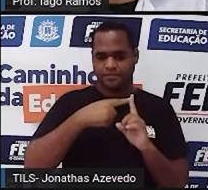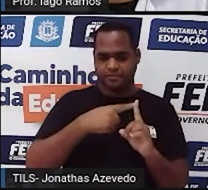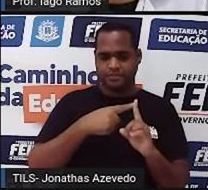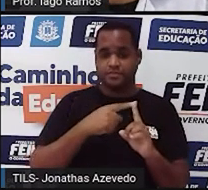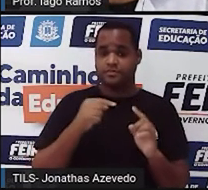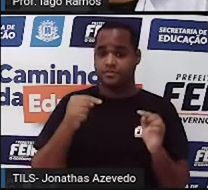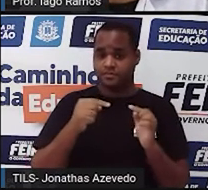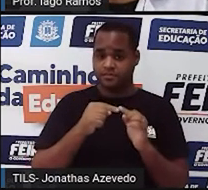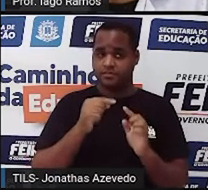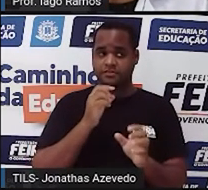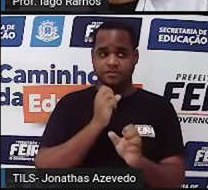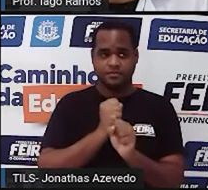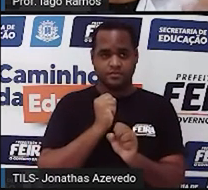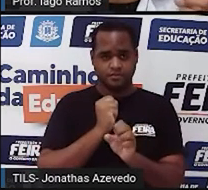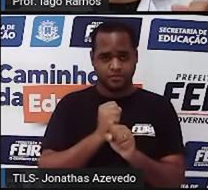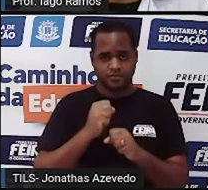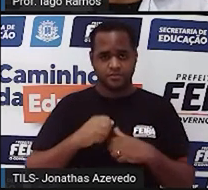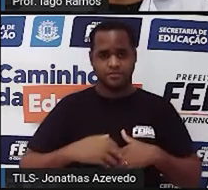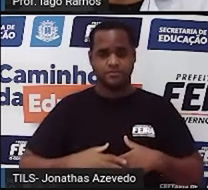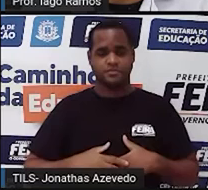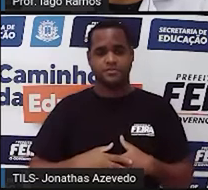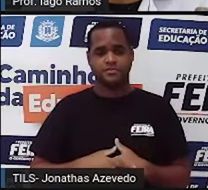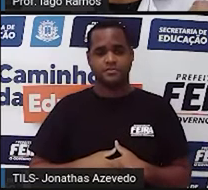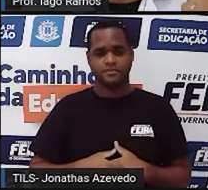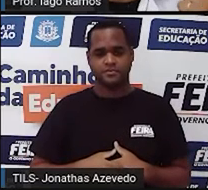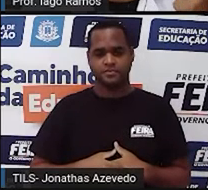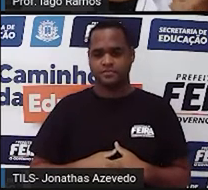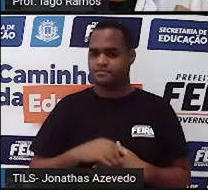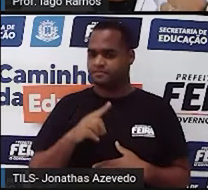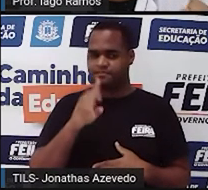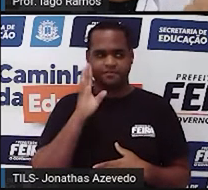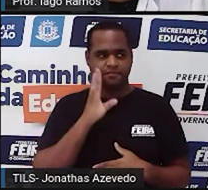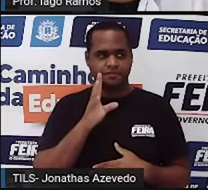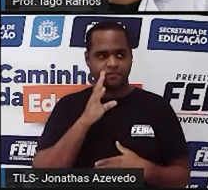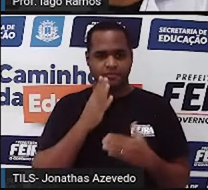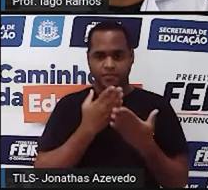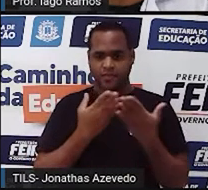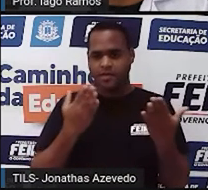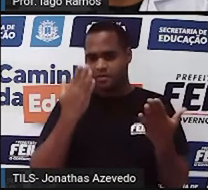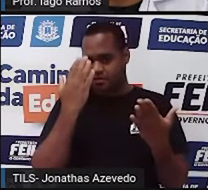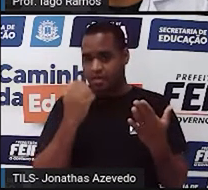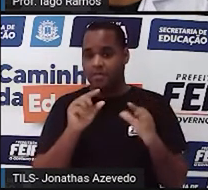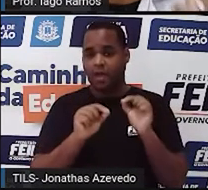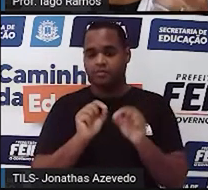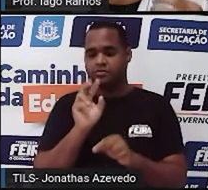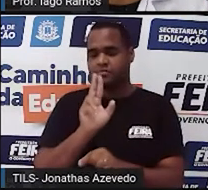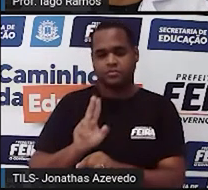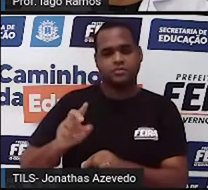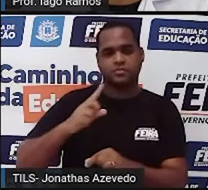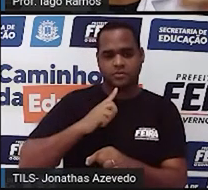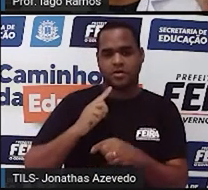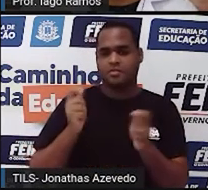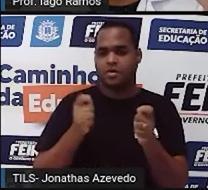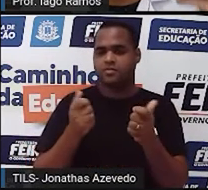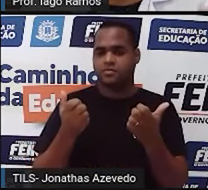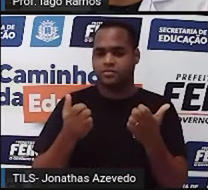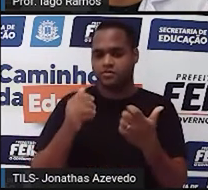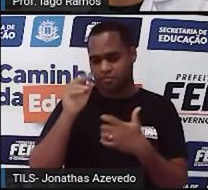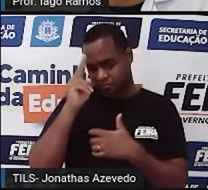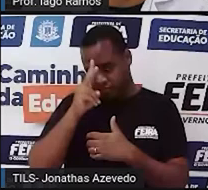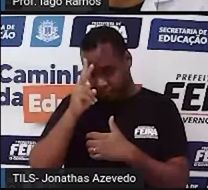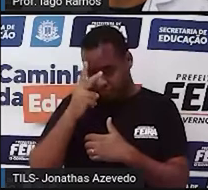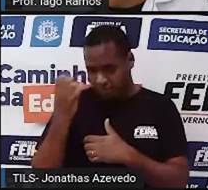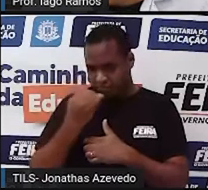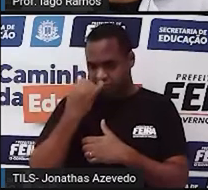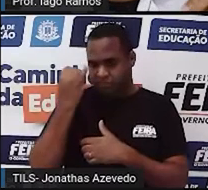adição, tá bom? Então, o bacana é a gente saber quando usar, certo? E é por isso que é bom a gente lembrar dessas